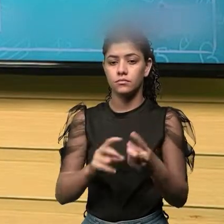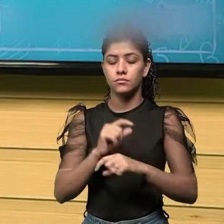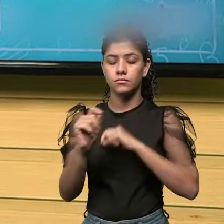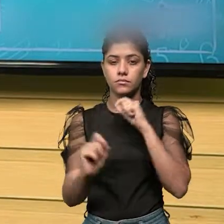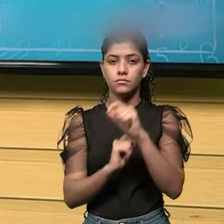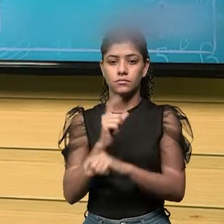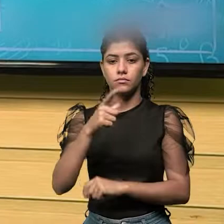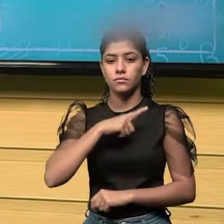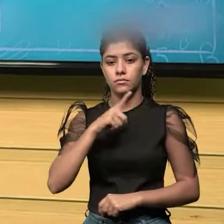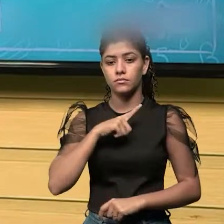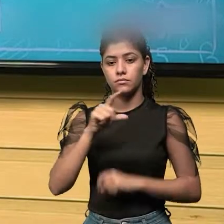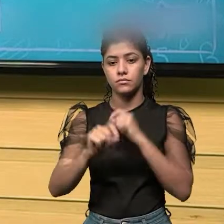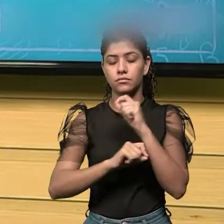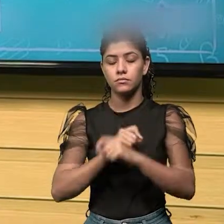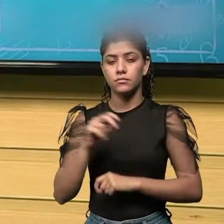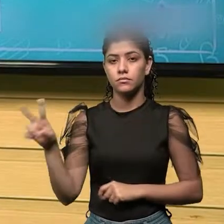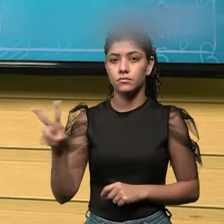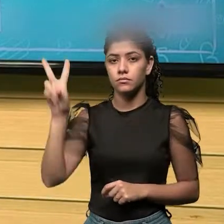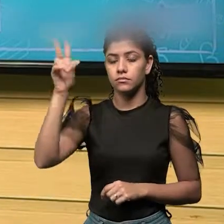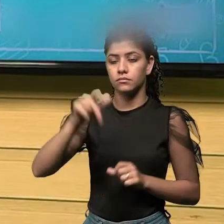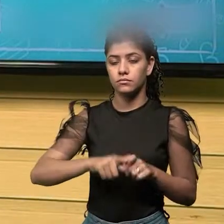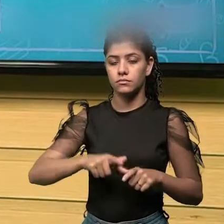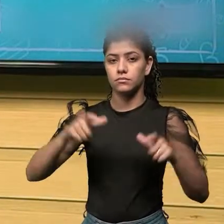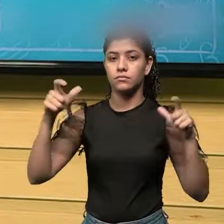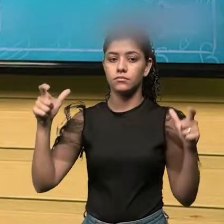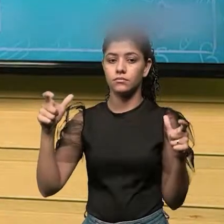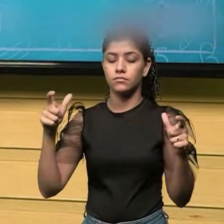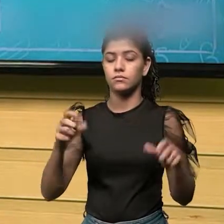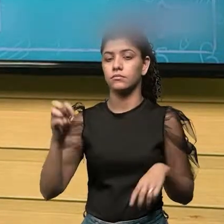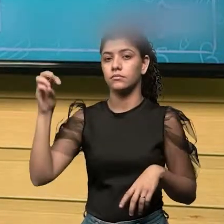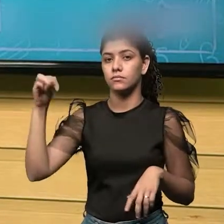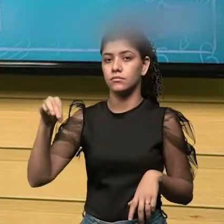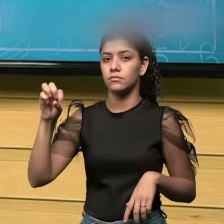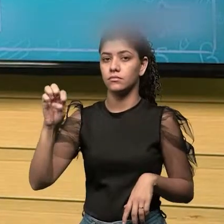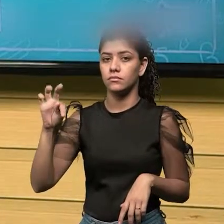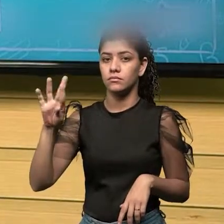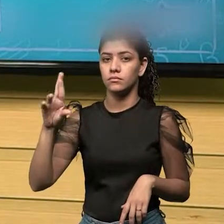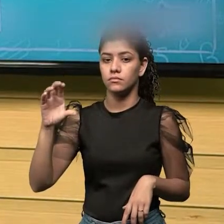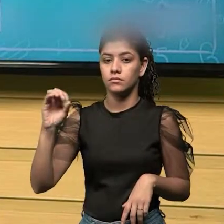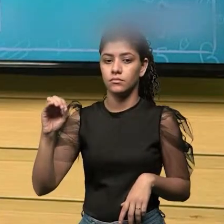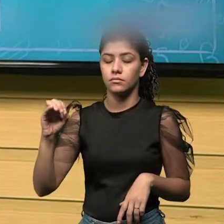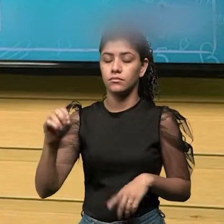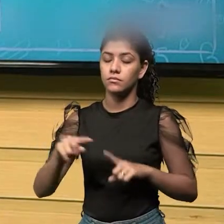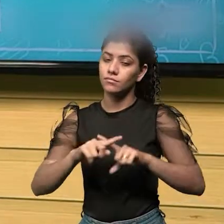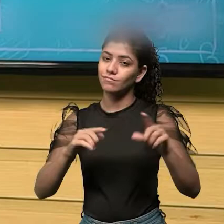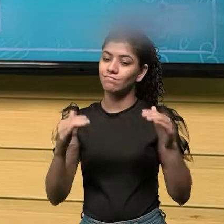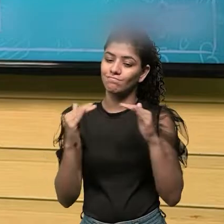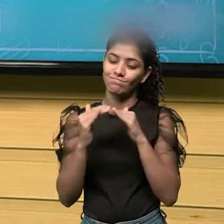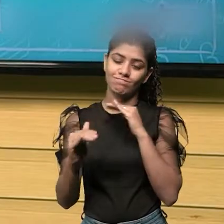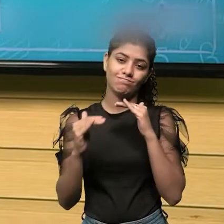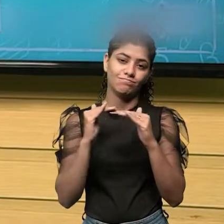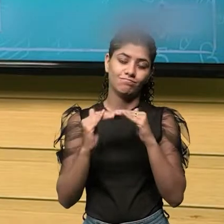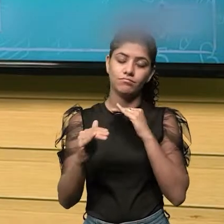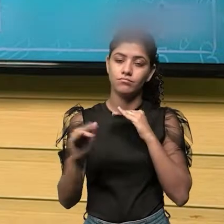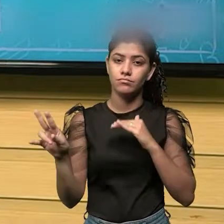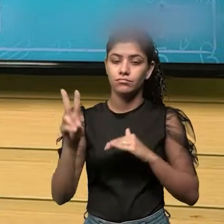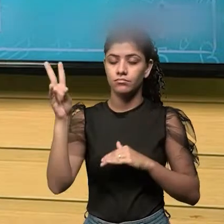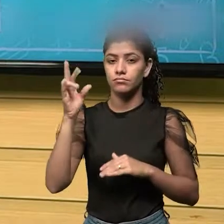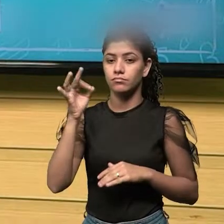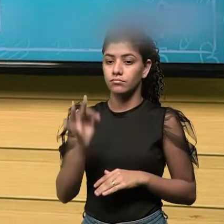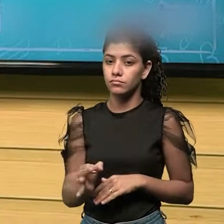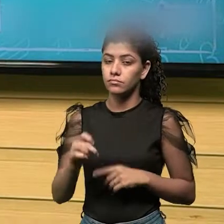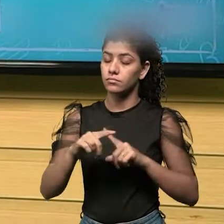identificamos que ela tem um valor maior de diâmetro, porém não se identifica o valor